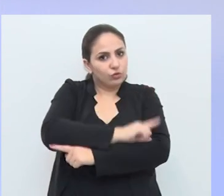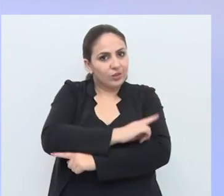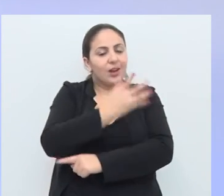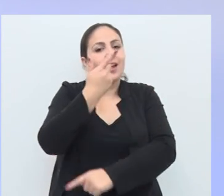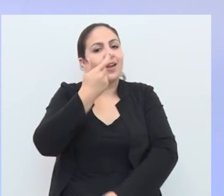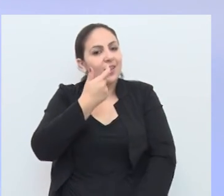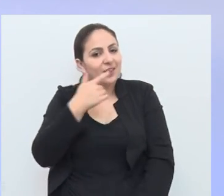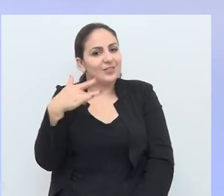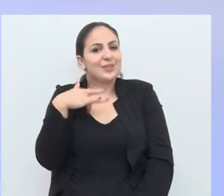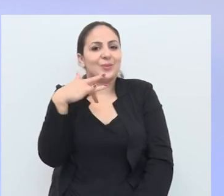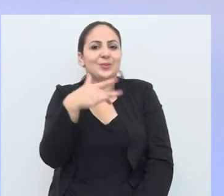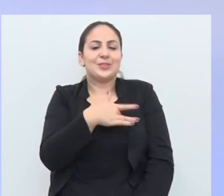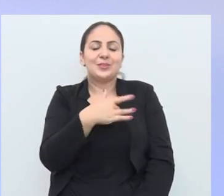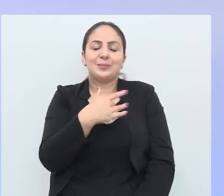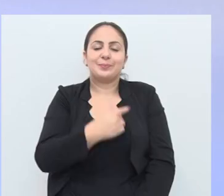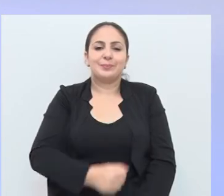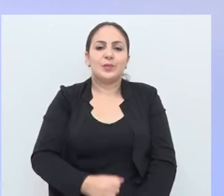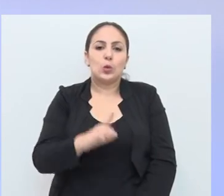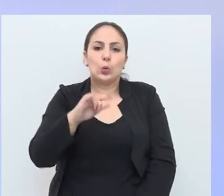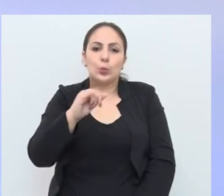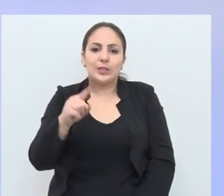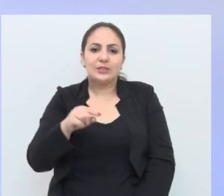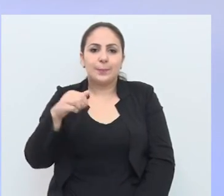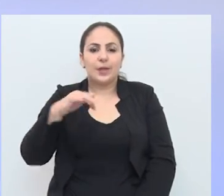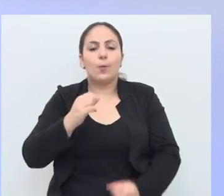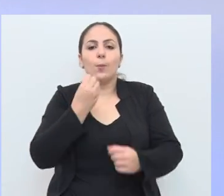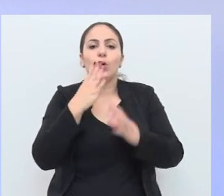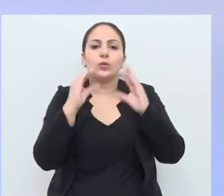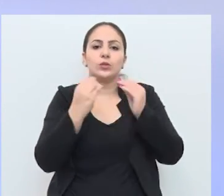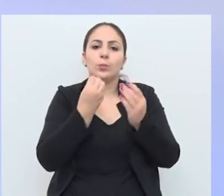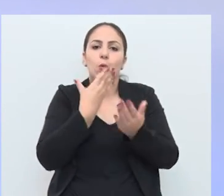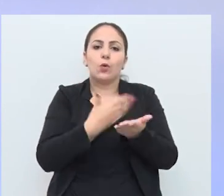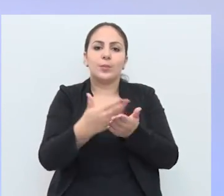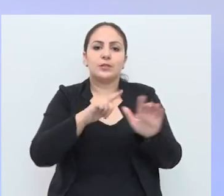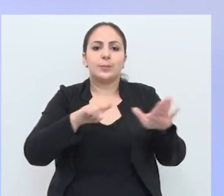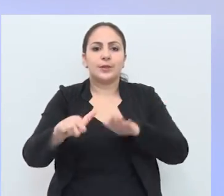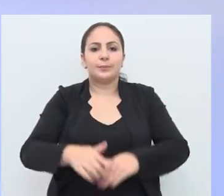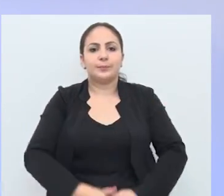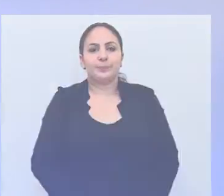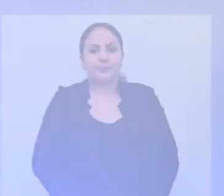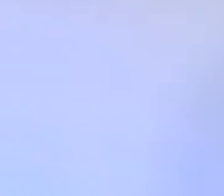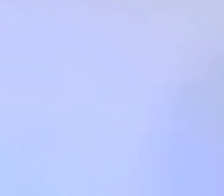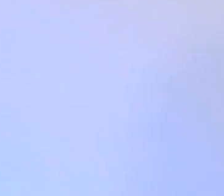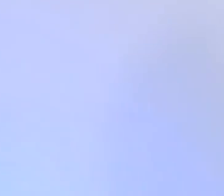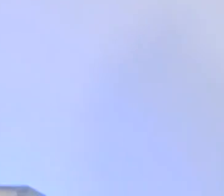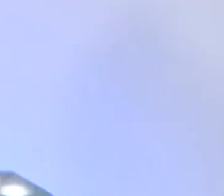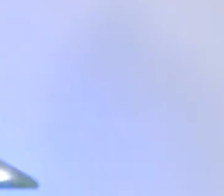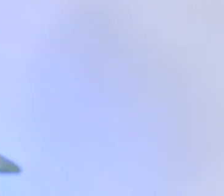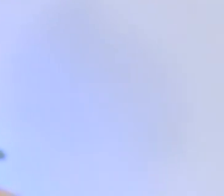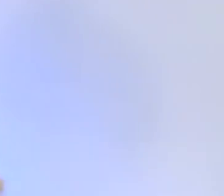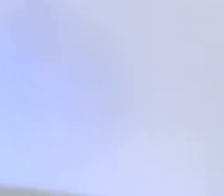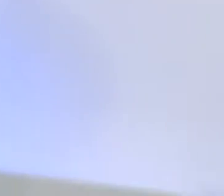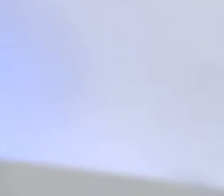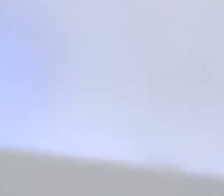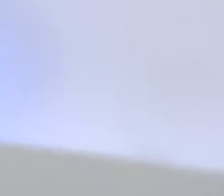de Luiz Miguel Chais. Boa noite e um ótimo início de semana. Boa